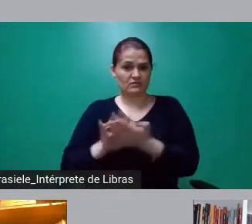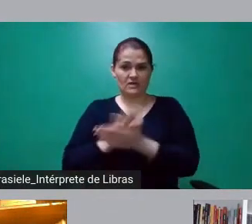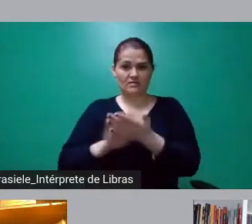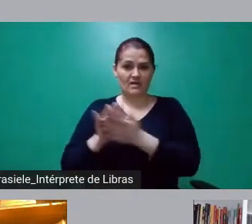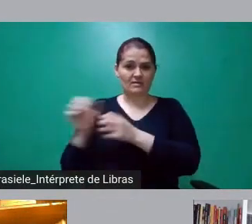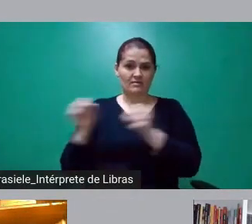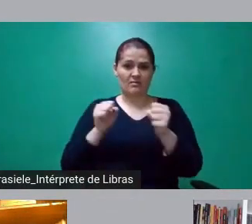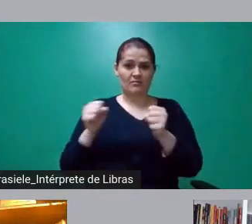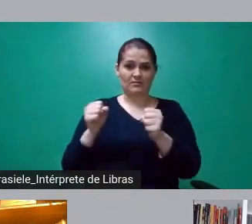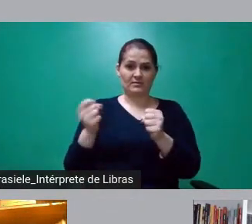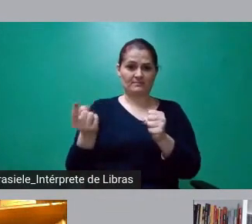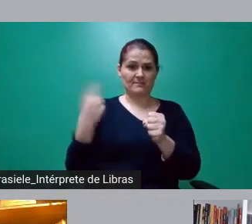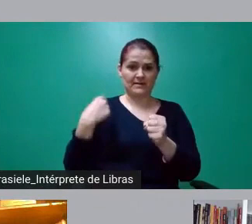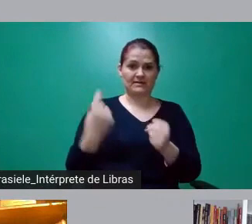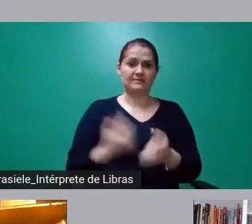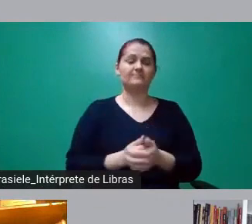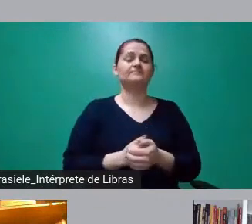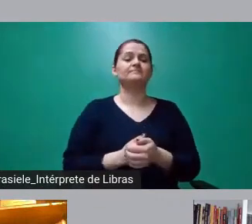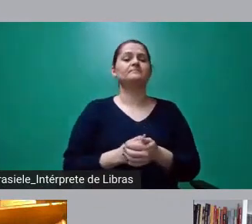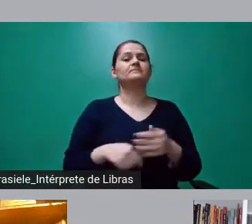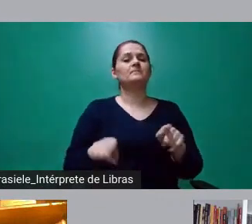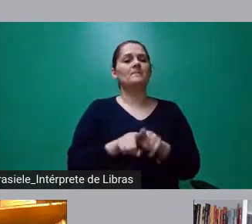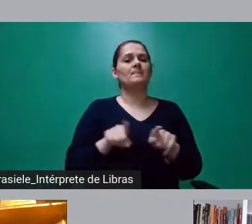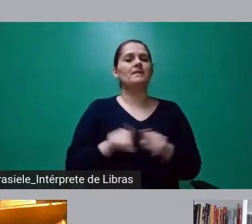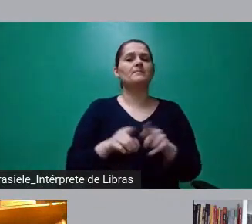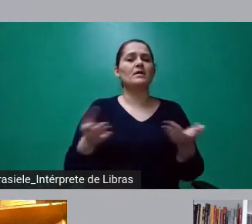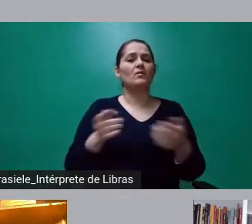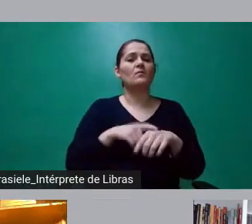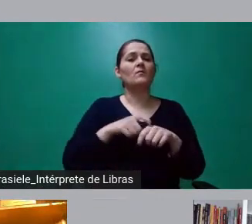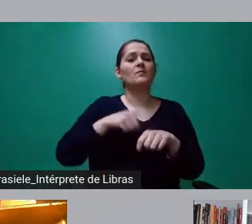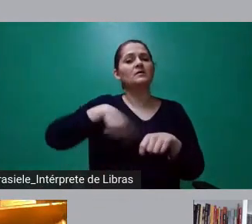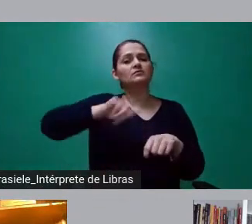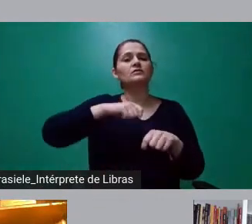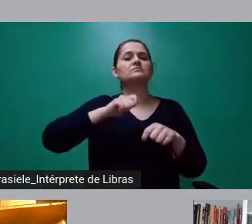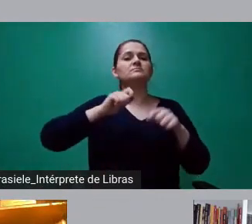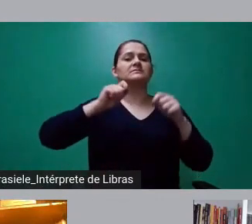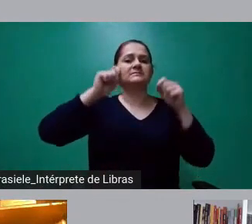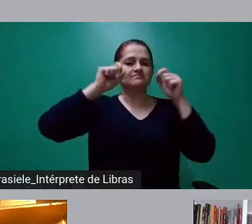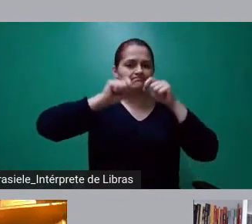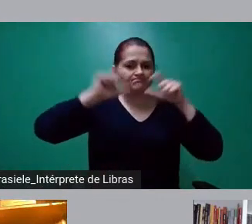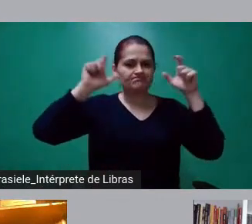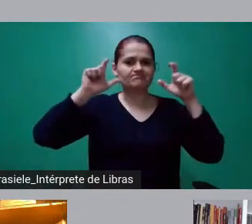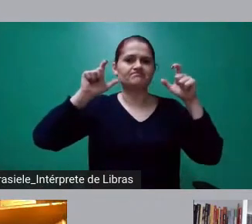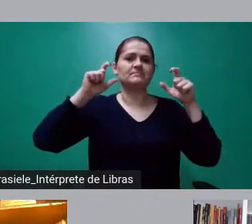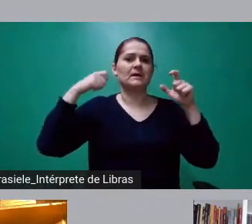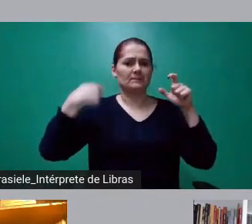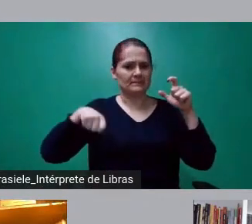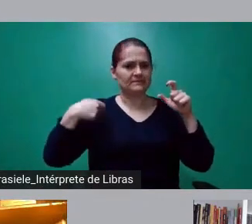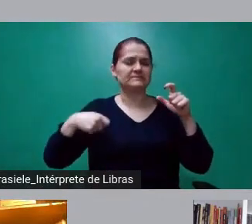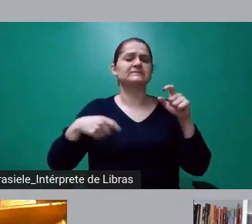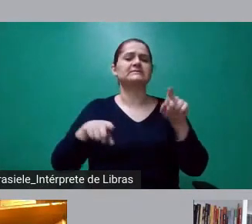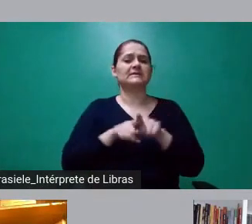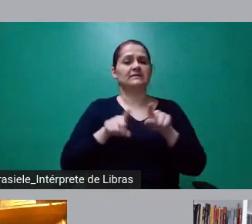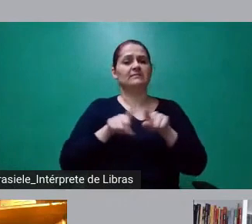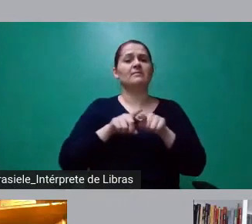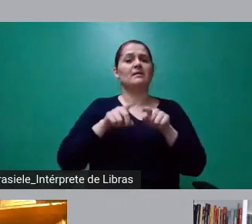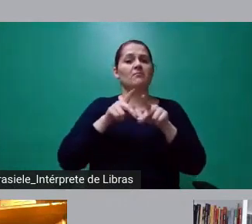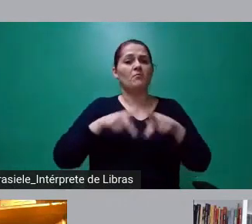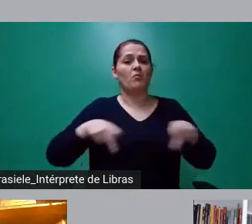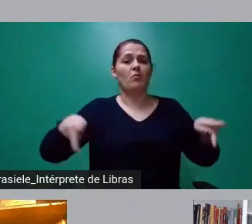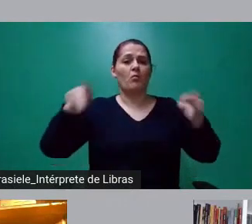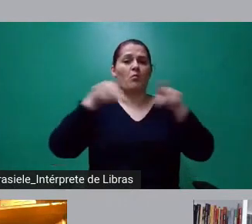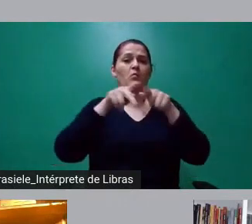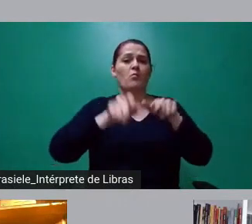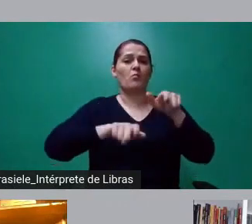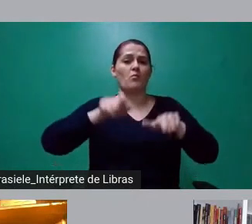do que nunca é importante prestar atenção a isso. E mais do que nunca o público tem nas mãos as ferramentas de